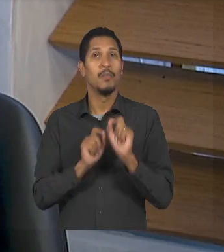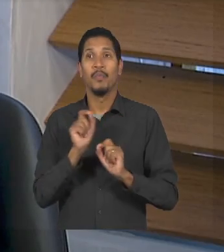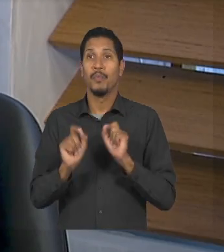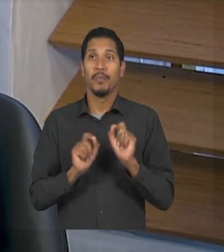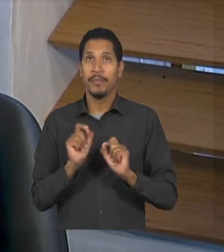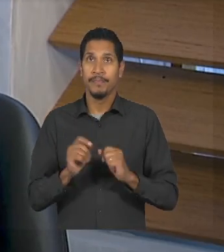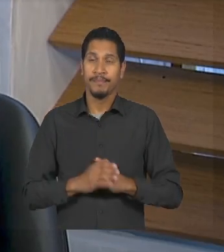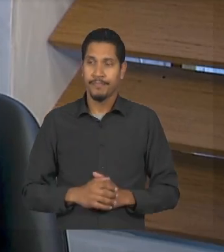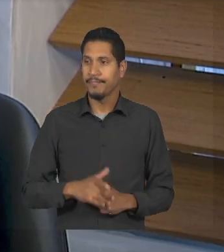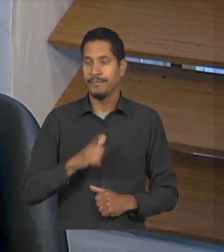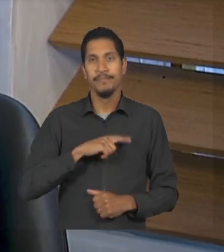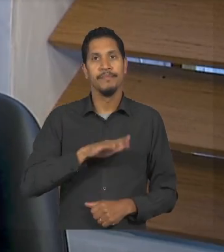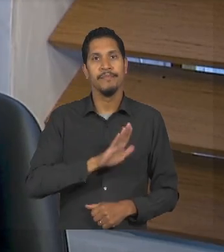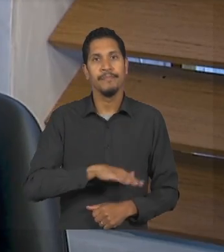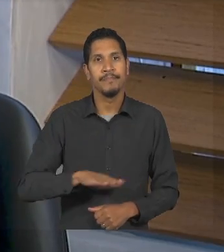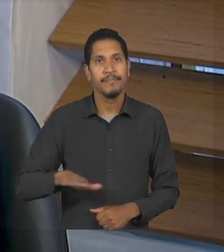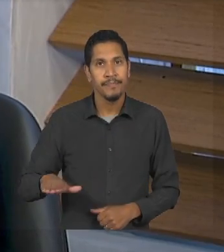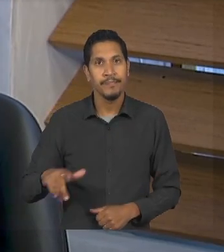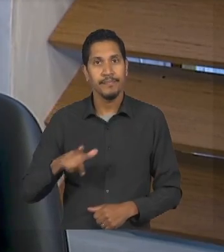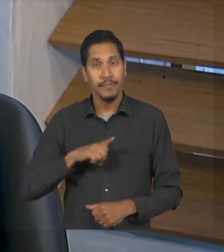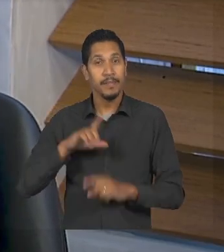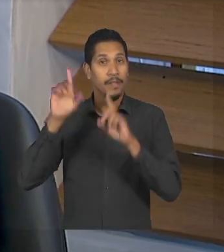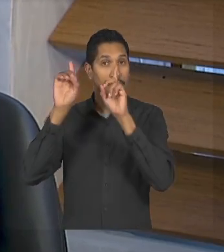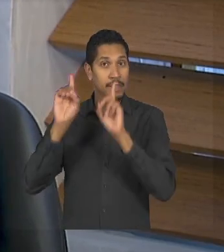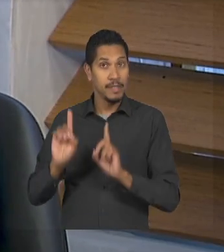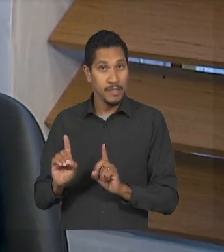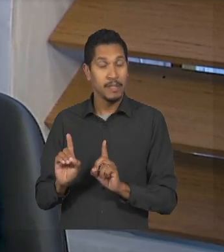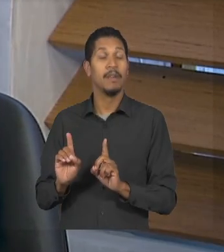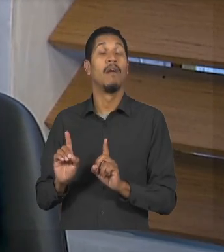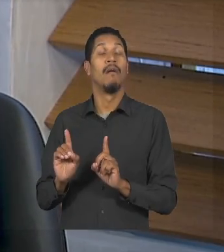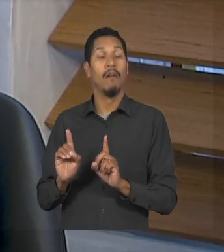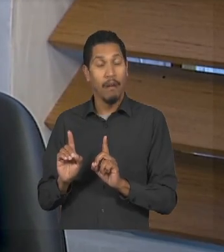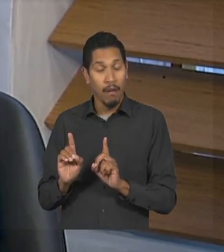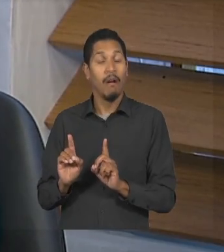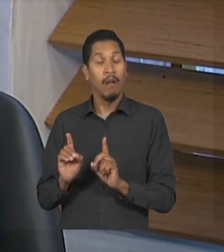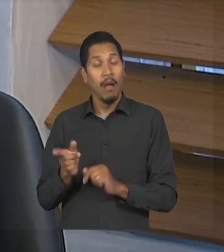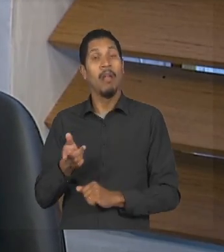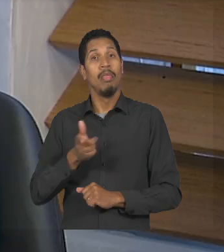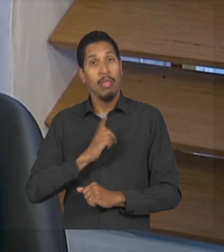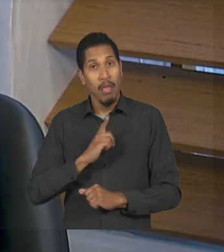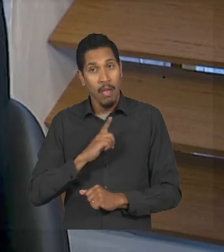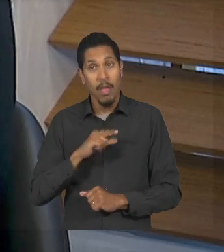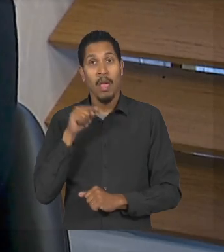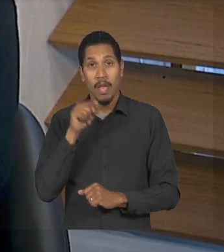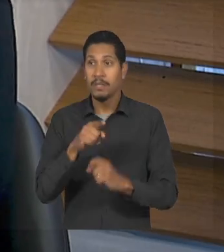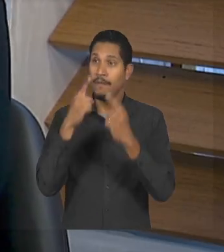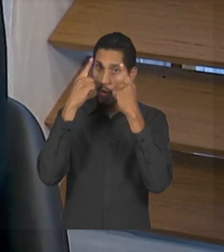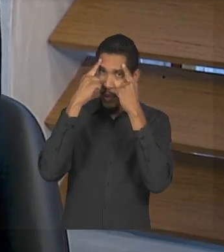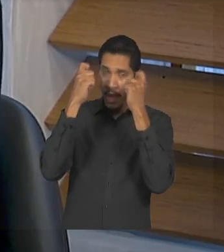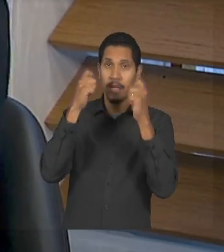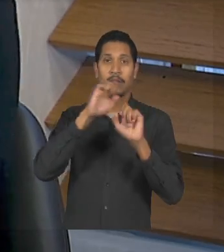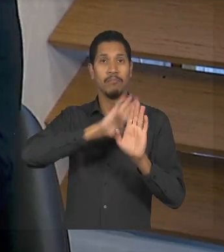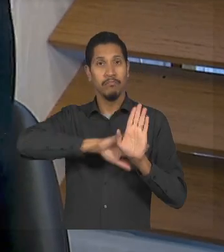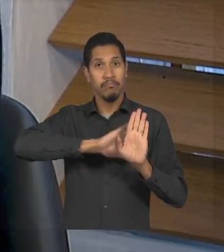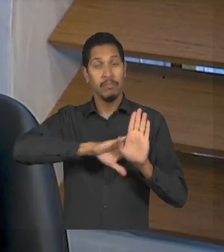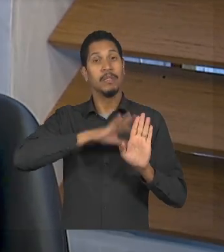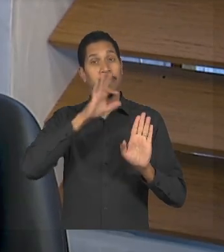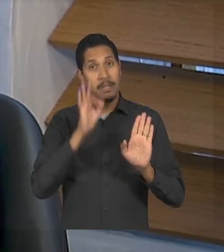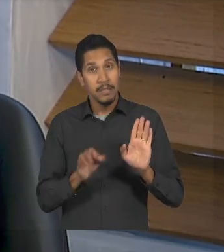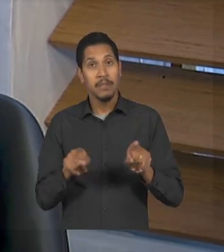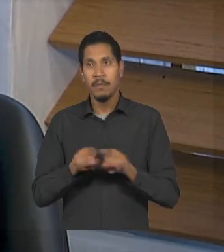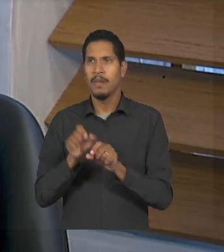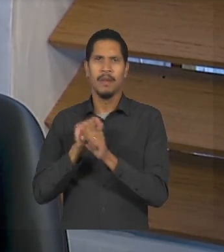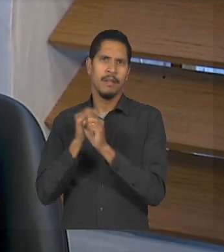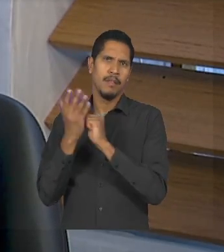as crianças com deficiência também passam por esse processo de violência principalmente na